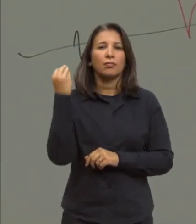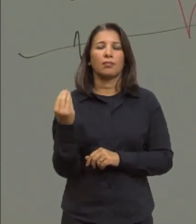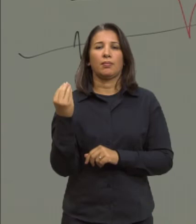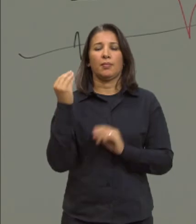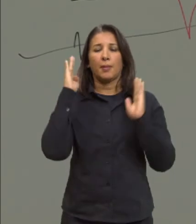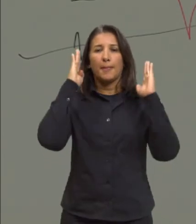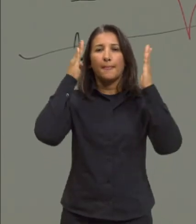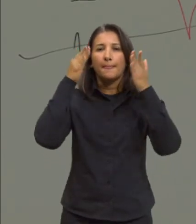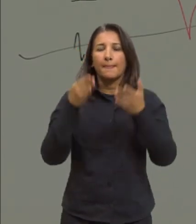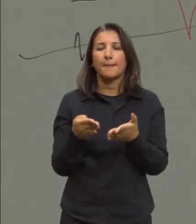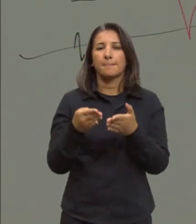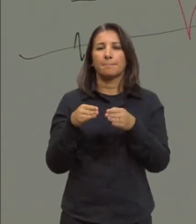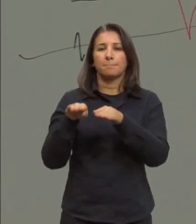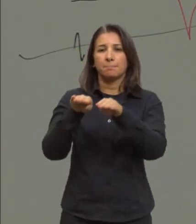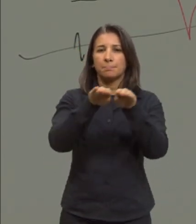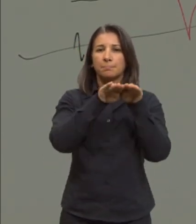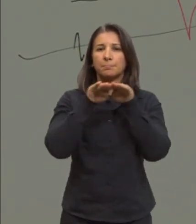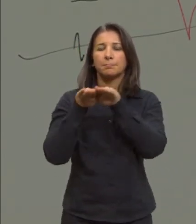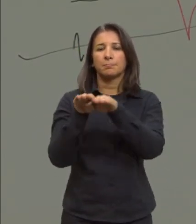diretamente proporcional.